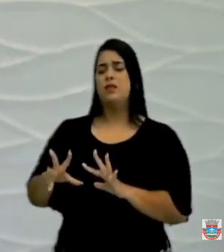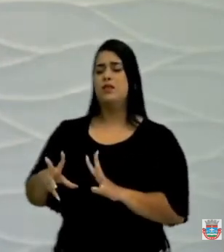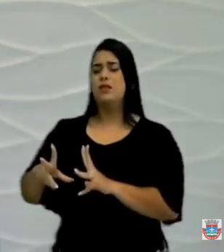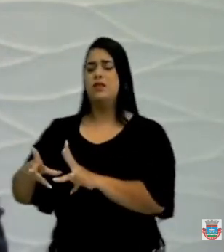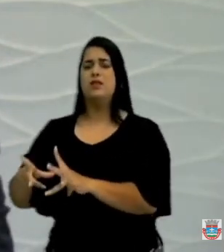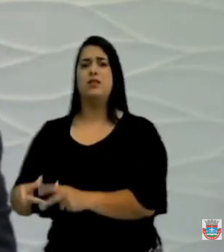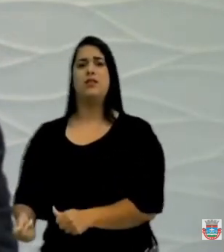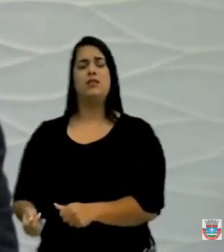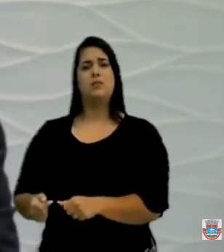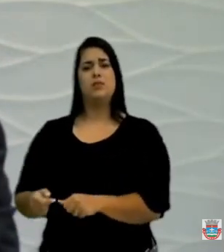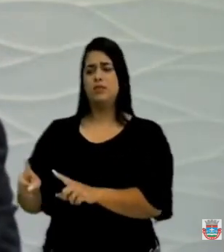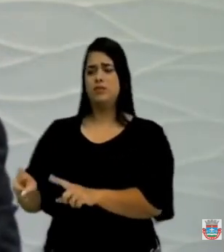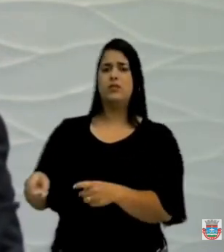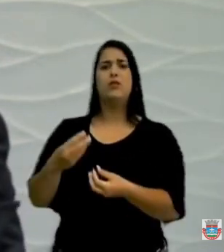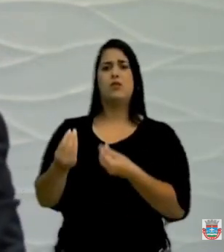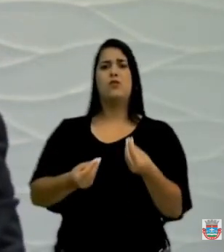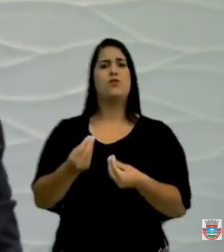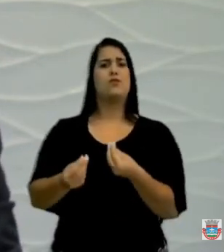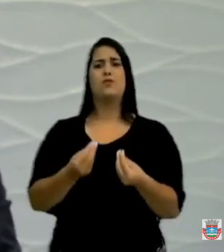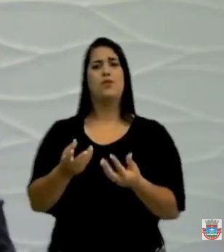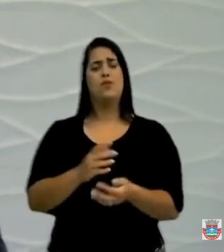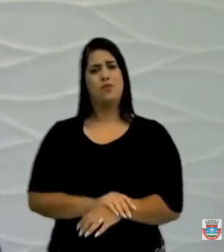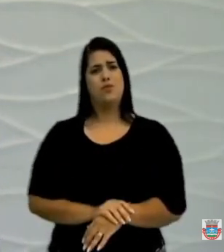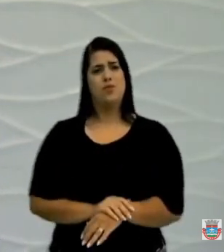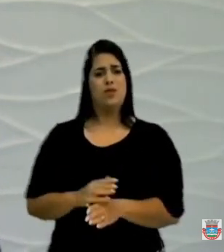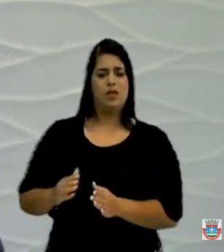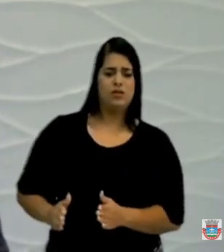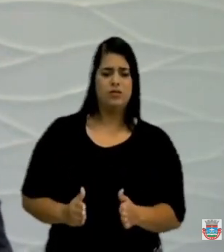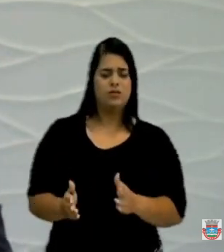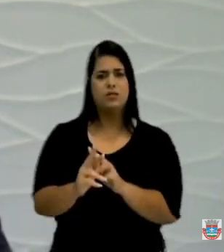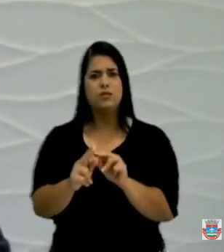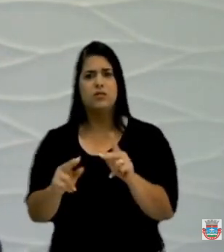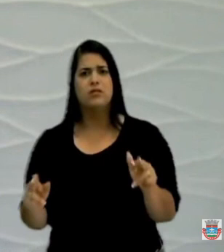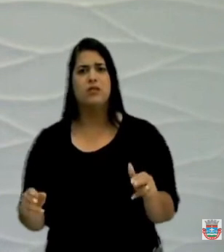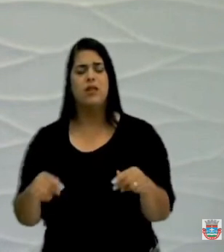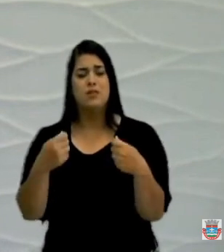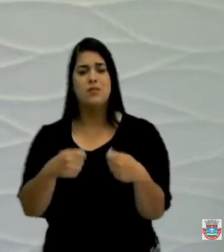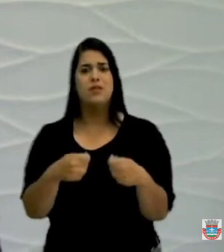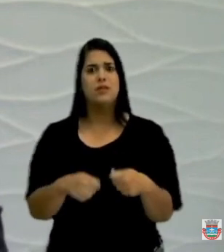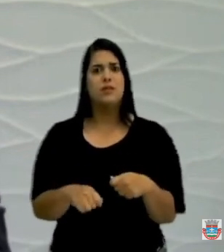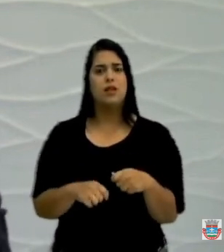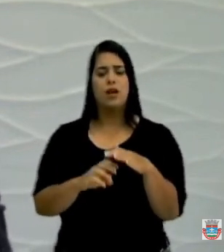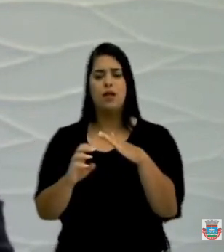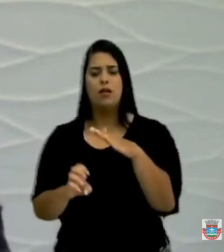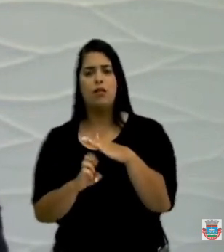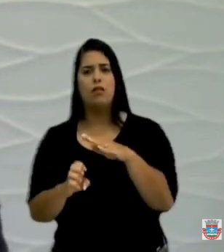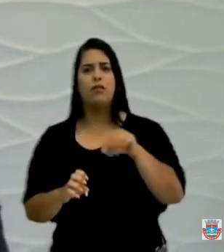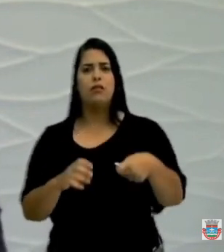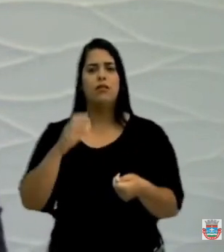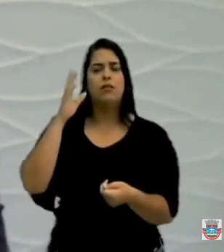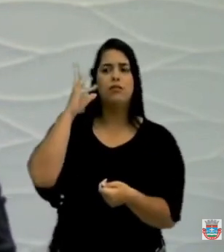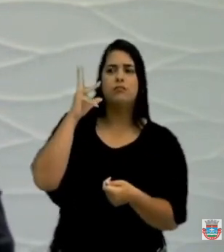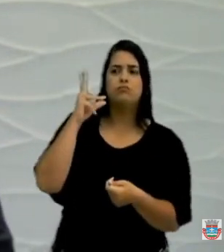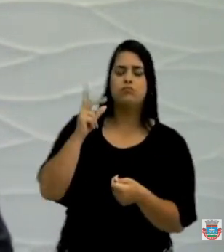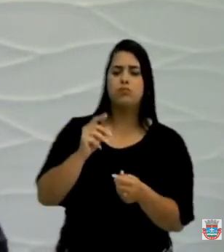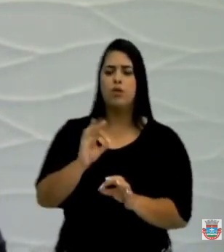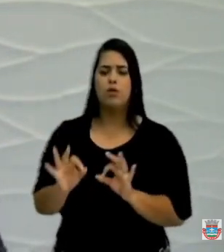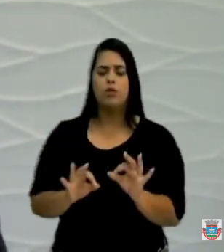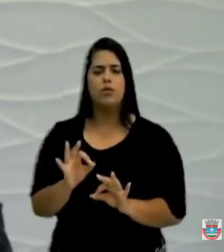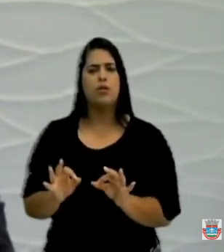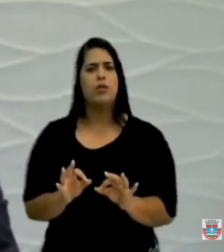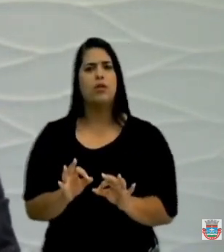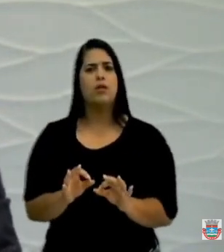vamos ter coerência nas coisas. as estradas, precisava o empresário José Almeida estar fazendo, recuperando estradas, onde é a